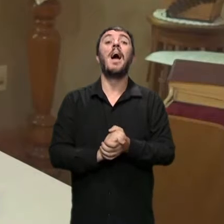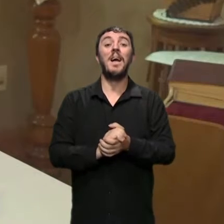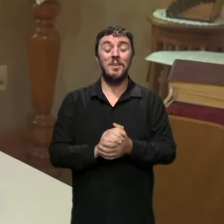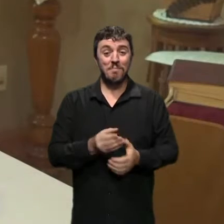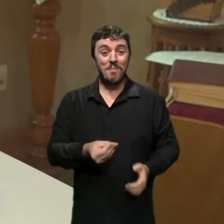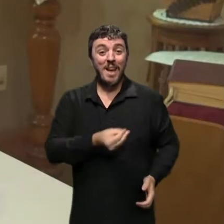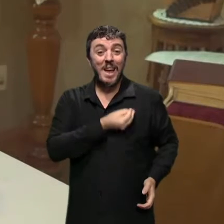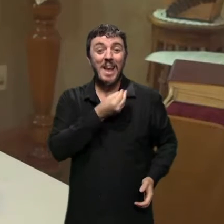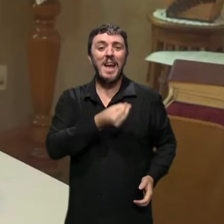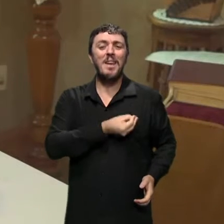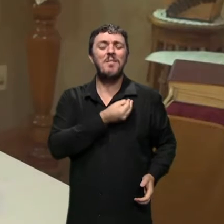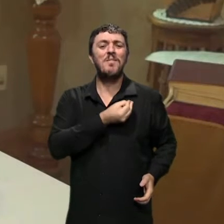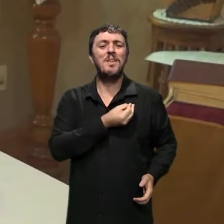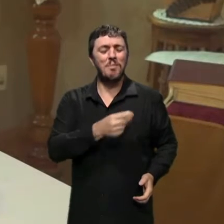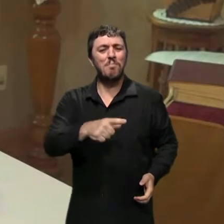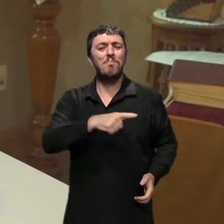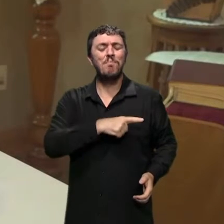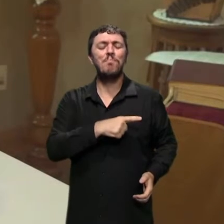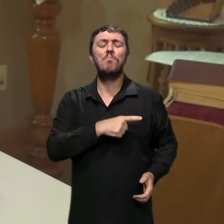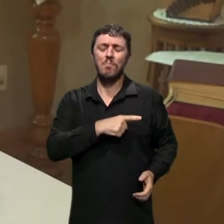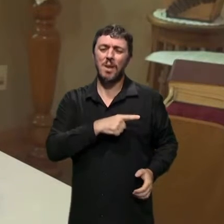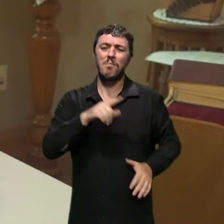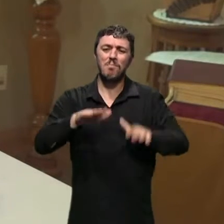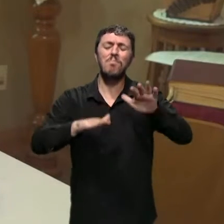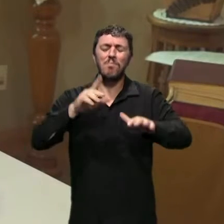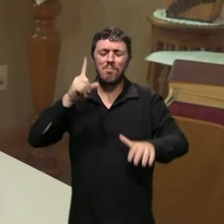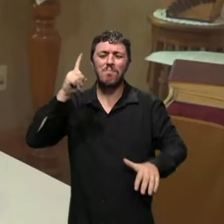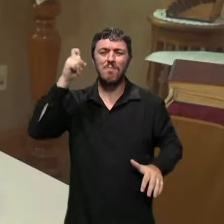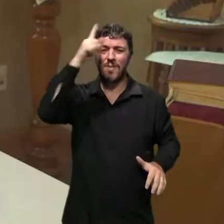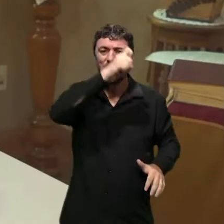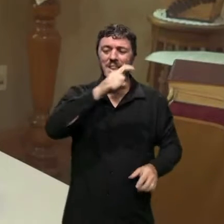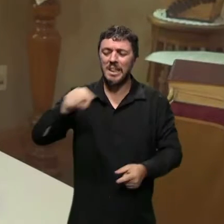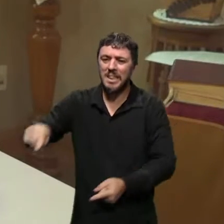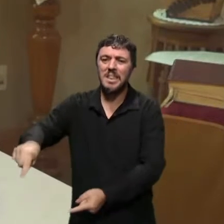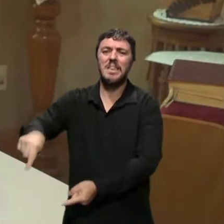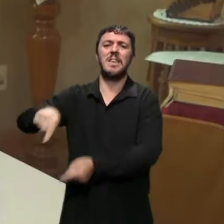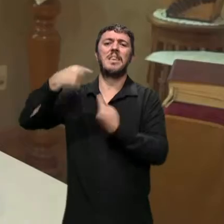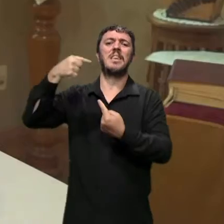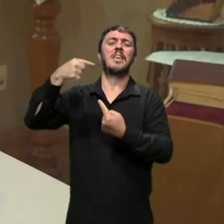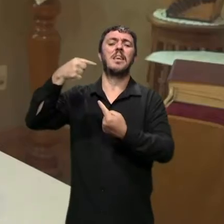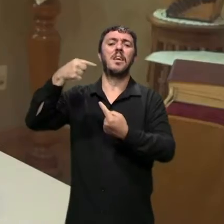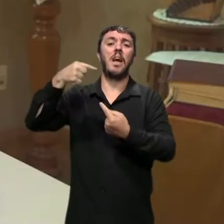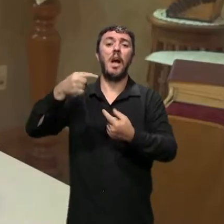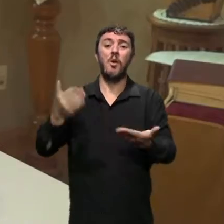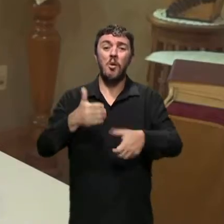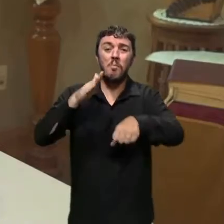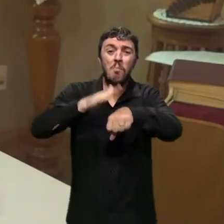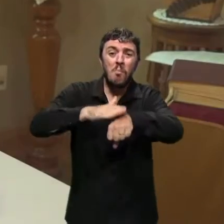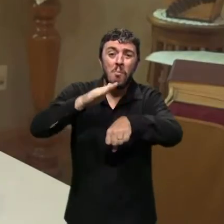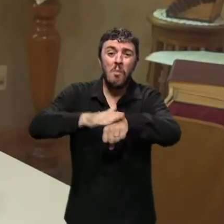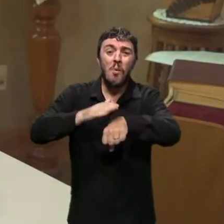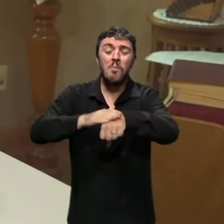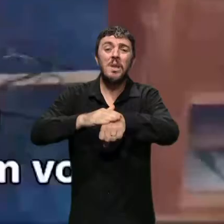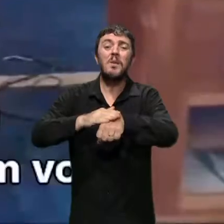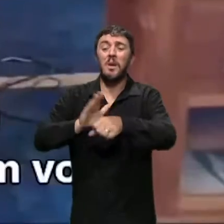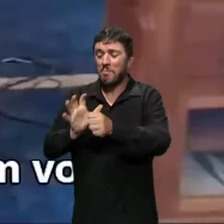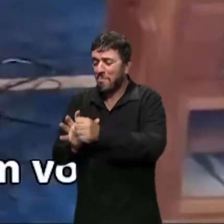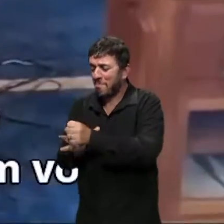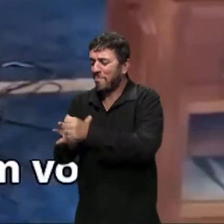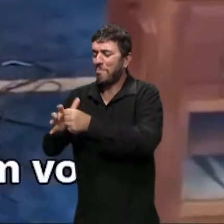apresenta dificuldades, desafios. Estamos vivendo esse tempo de pandemia.